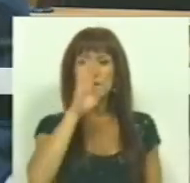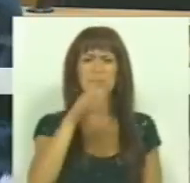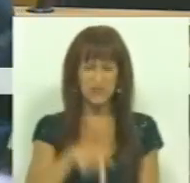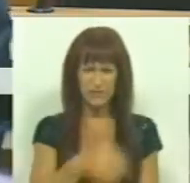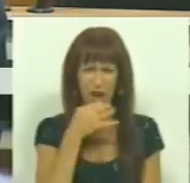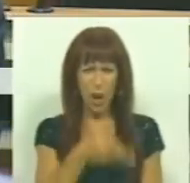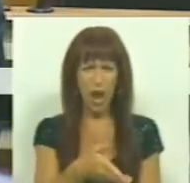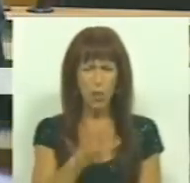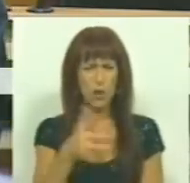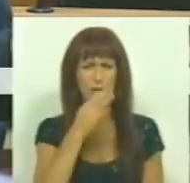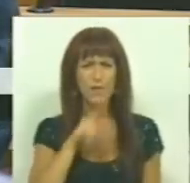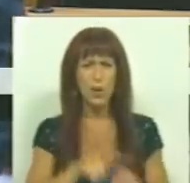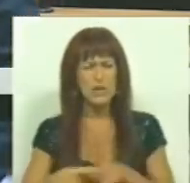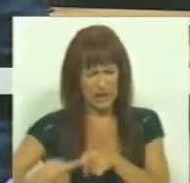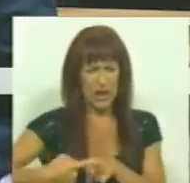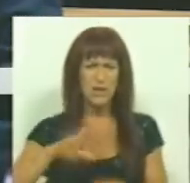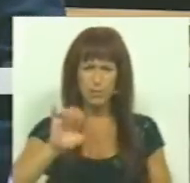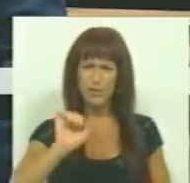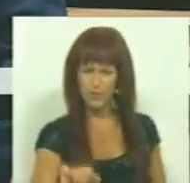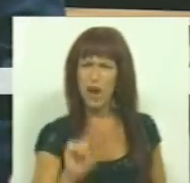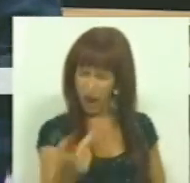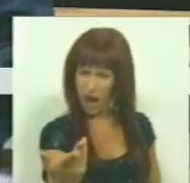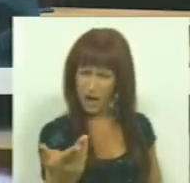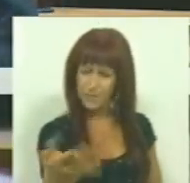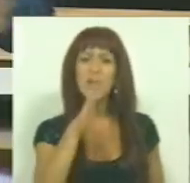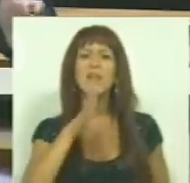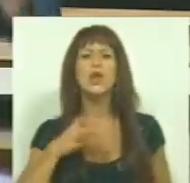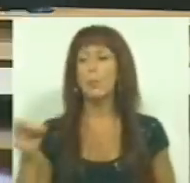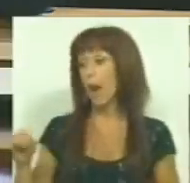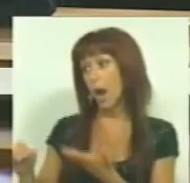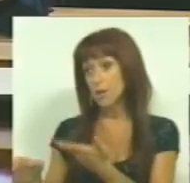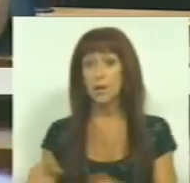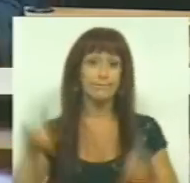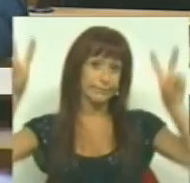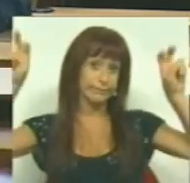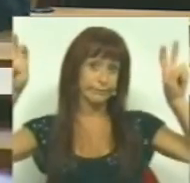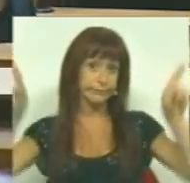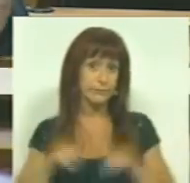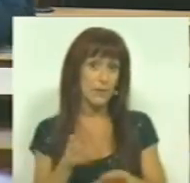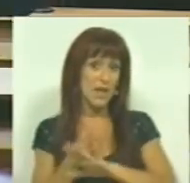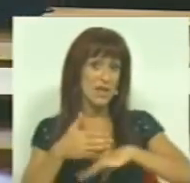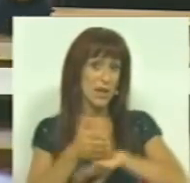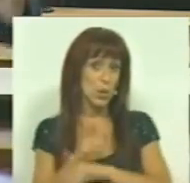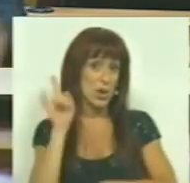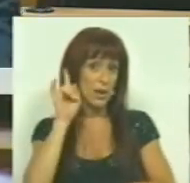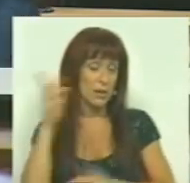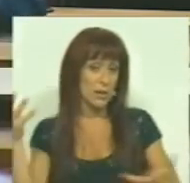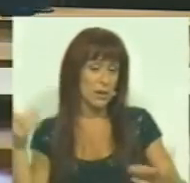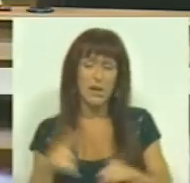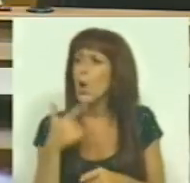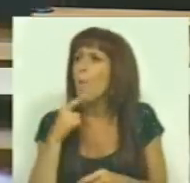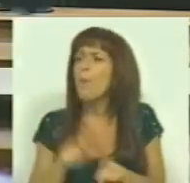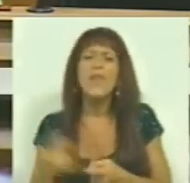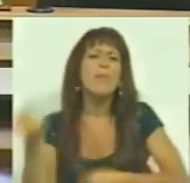disto que estão a falar quando falam de interesse nacional. Diz-nos o PS, e cito, que estes setores são estratégicos e não